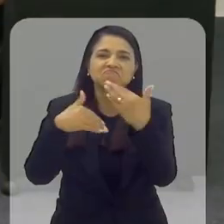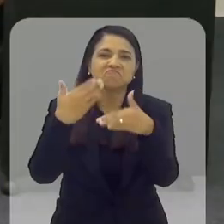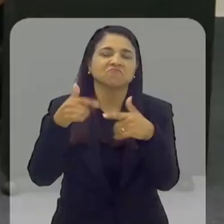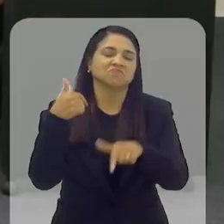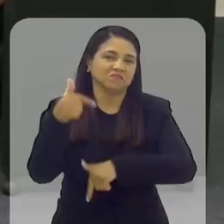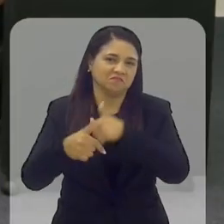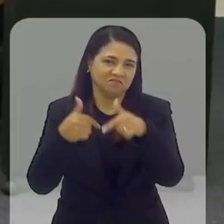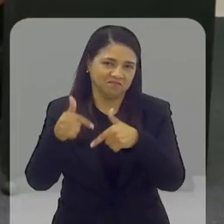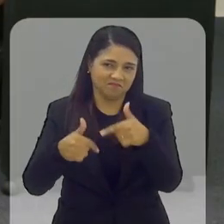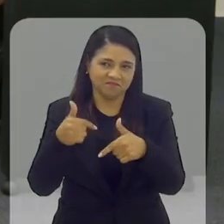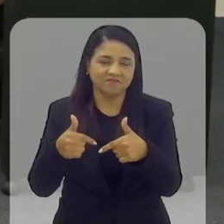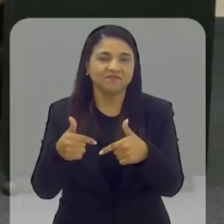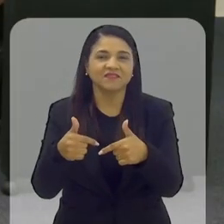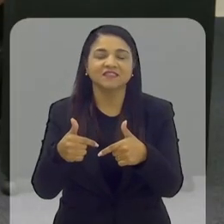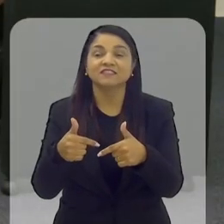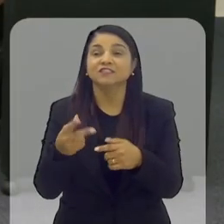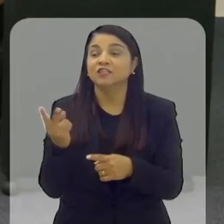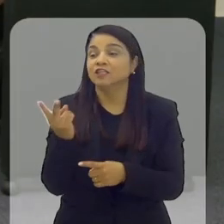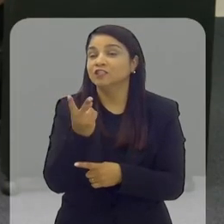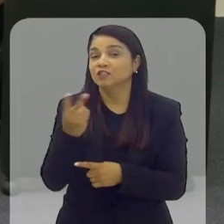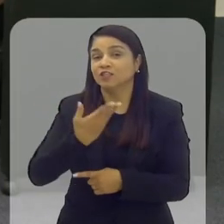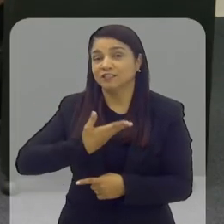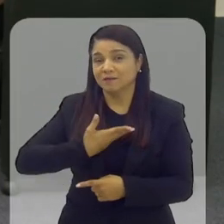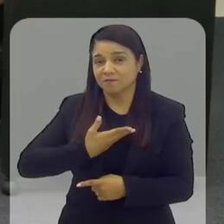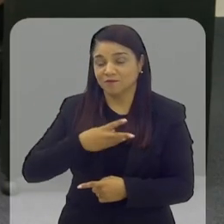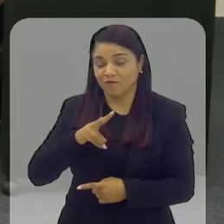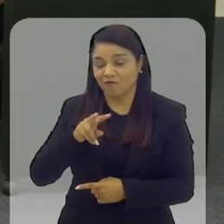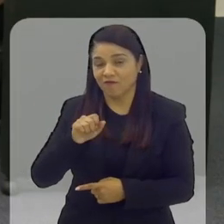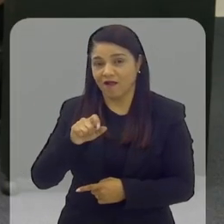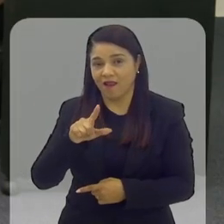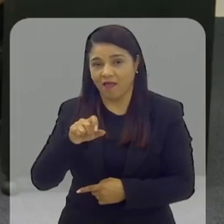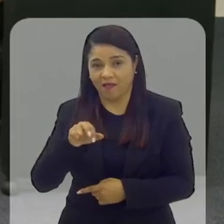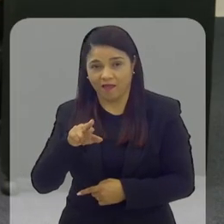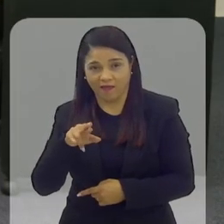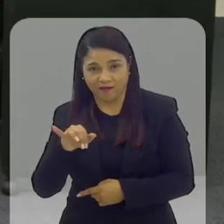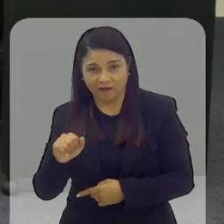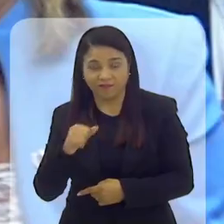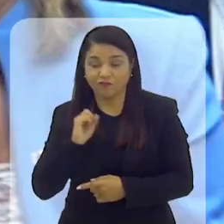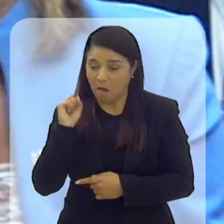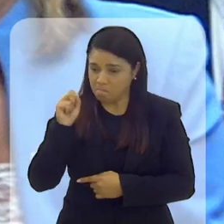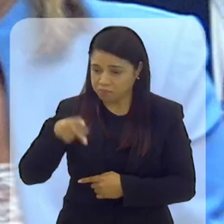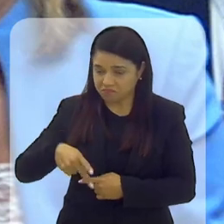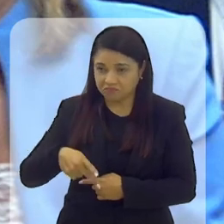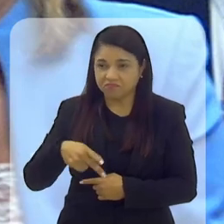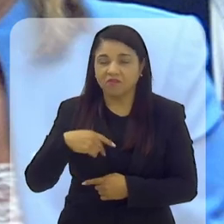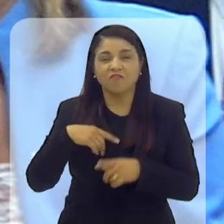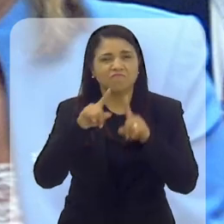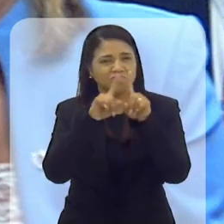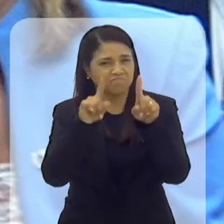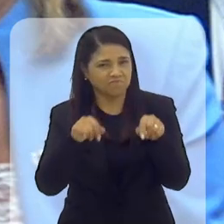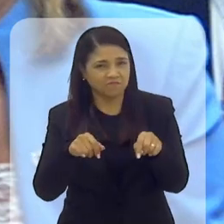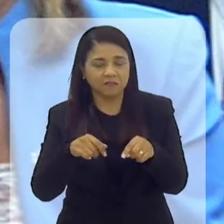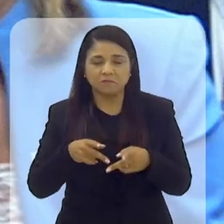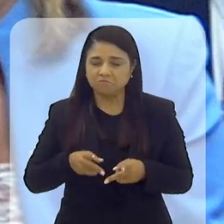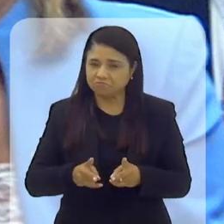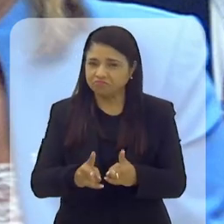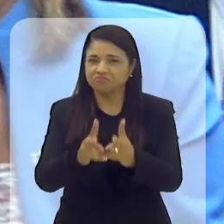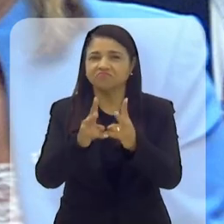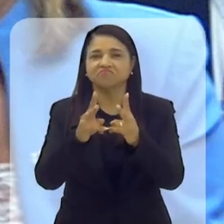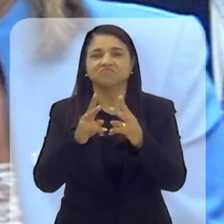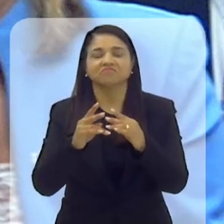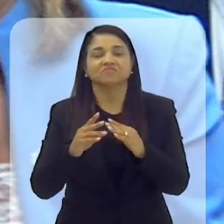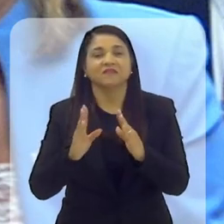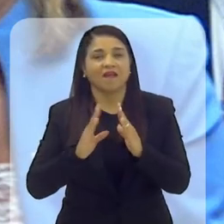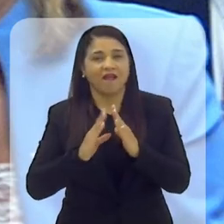Bacana. Ah, que delícia. São dois colegas. Aí a Valéria, a Valéria que já se aposentou, funcionário efetivo